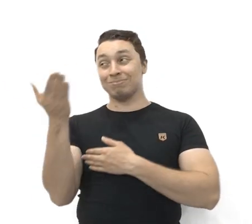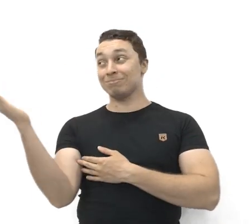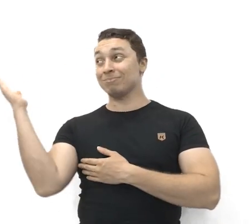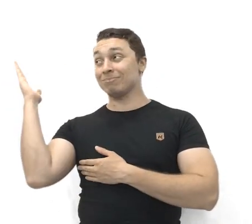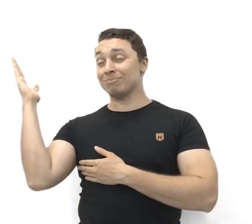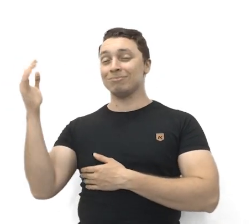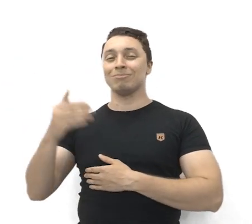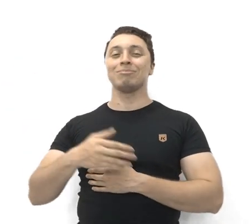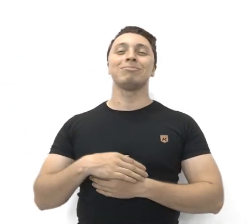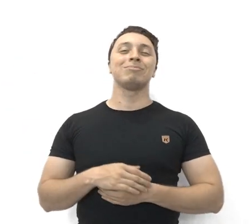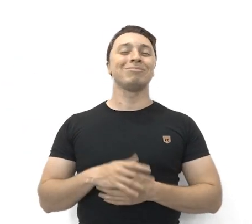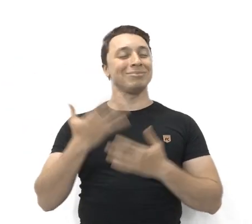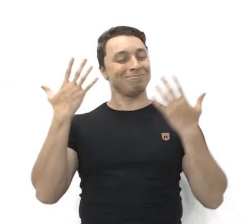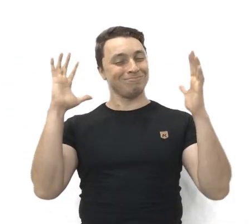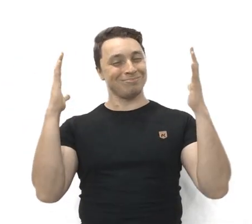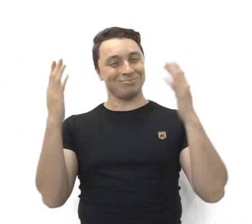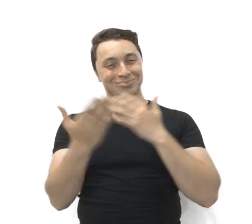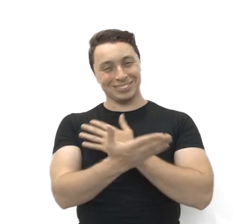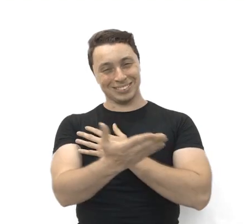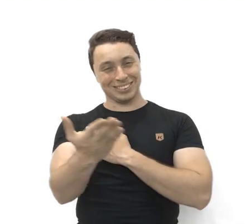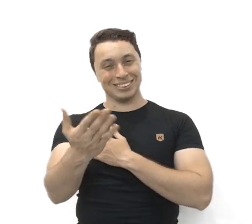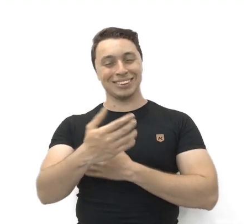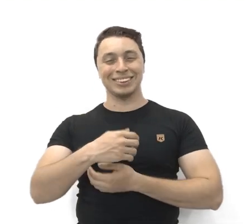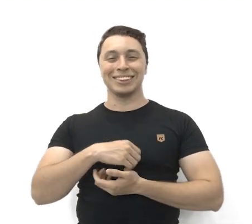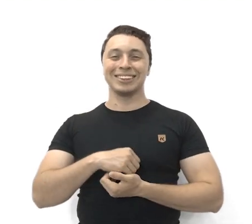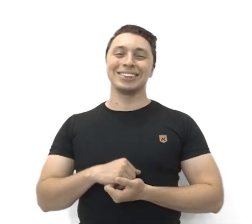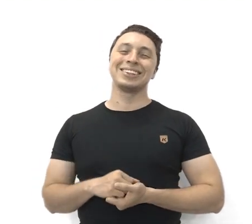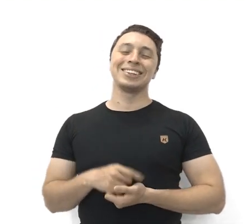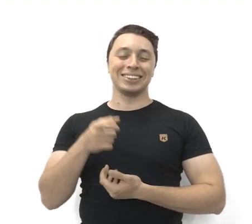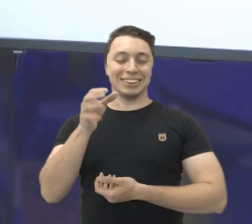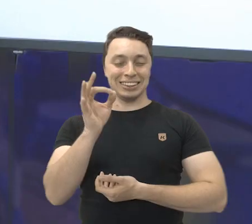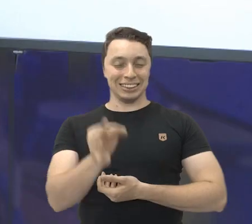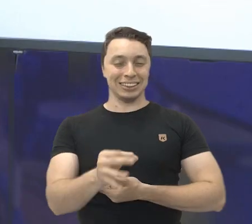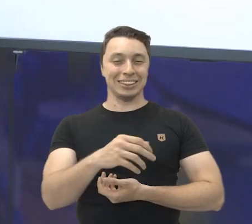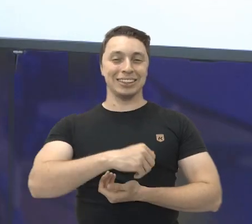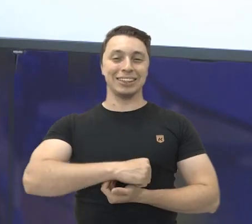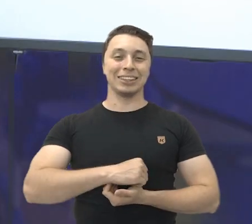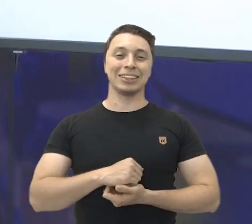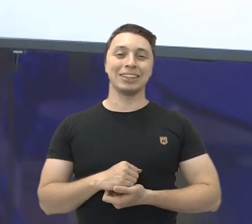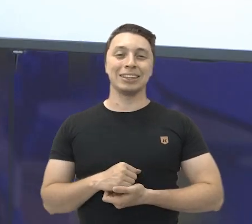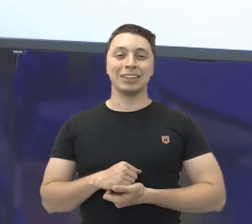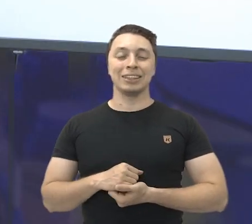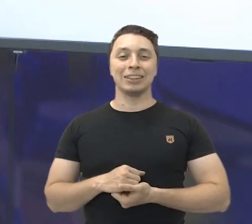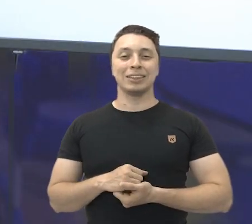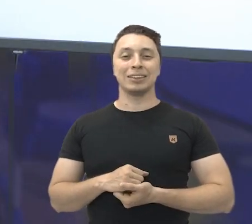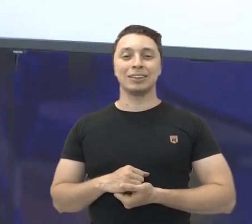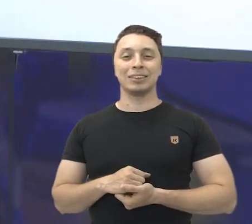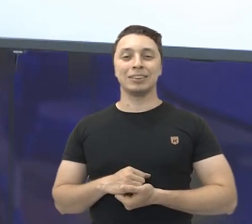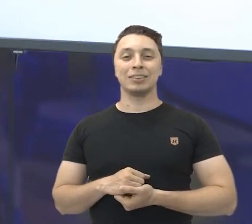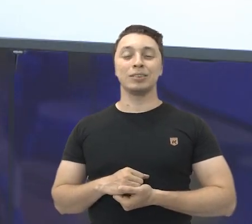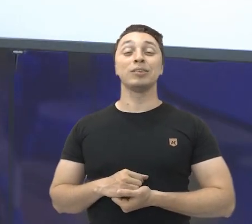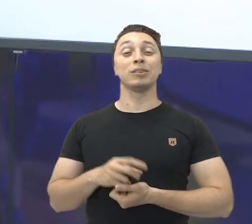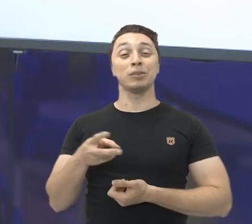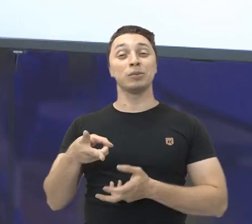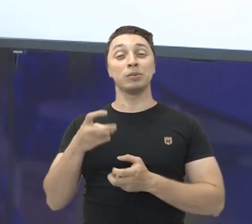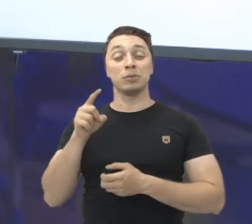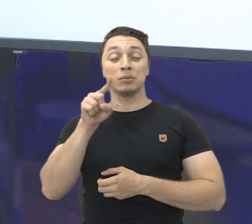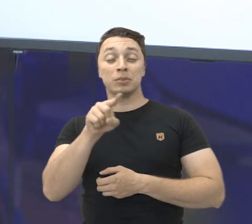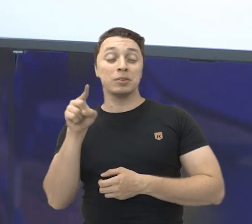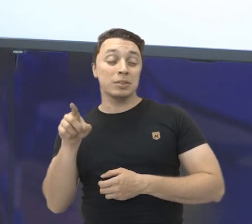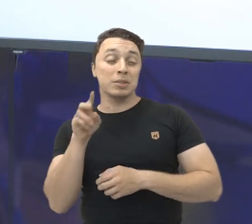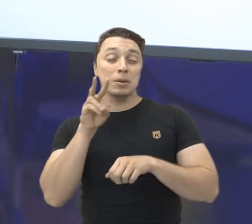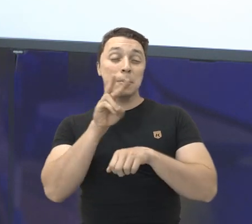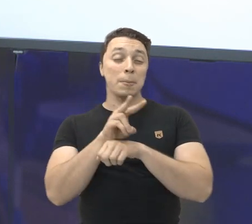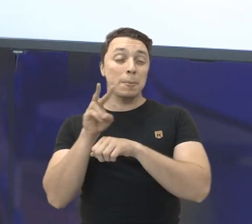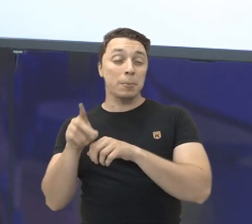Exatamente. Parabéns para você que acertou. Localize na caixa de creme dental aí da sua